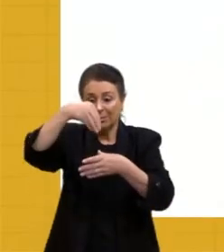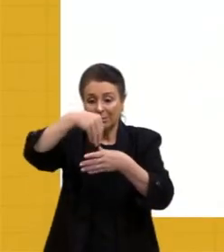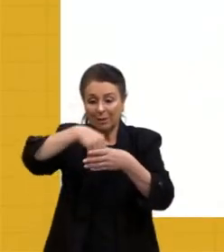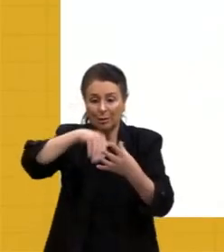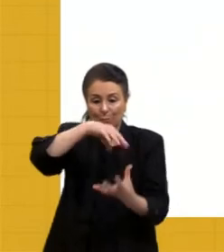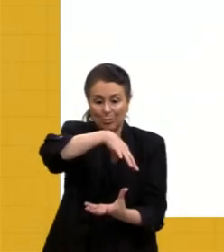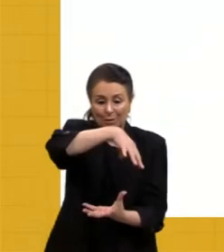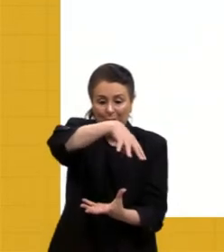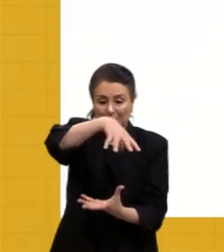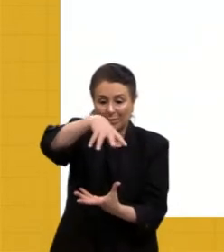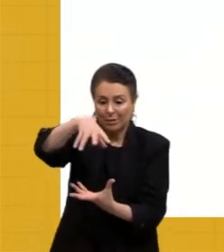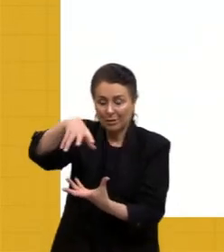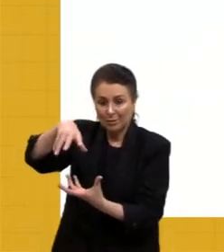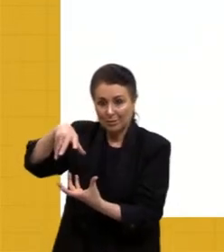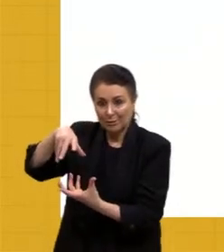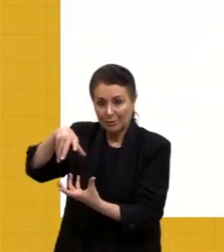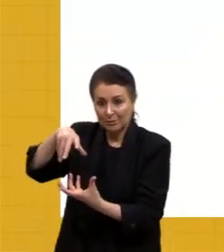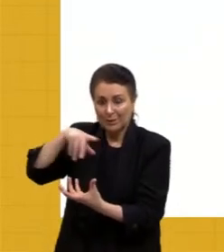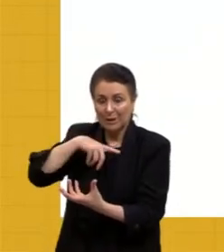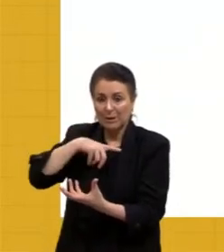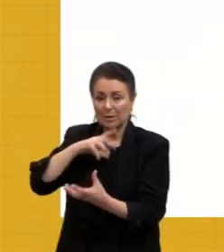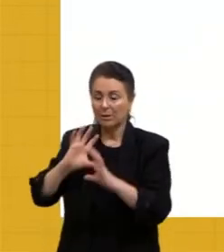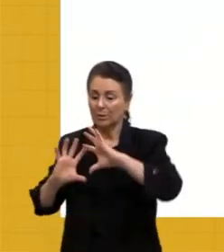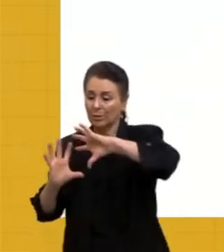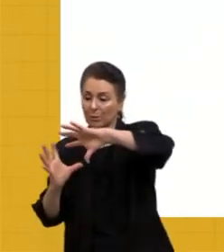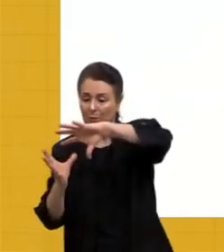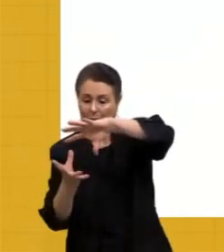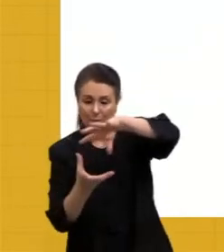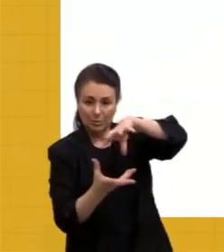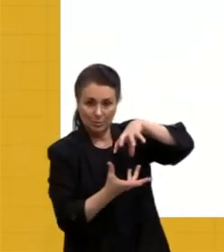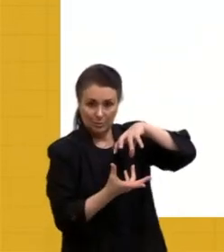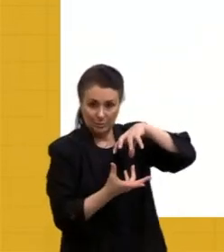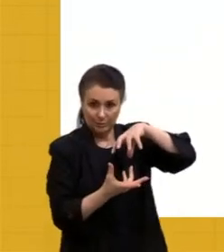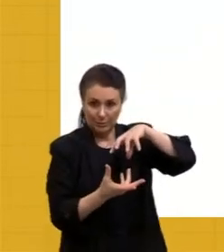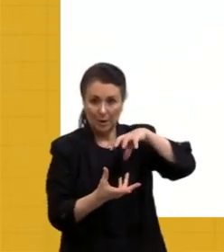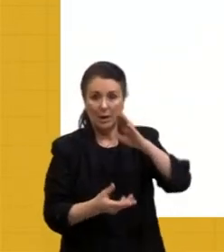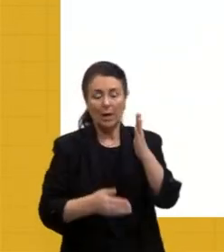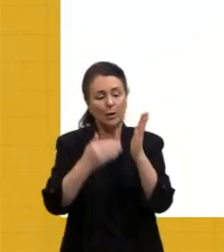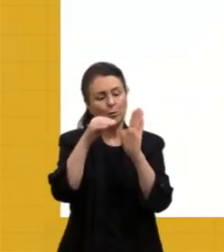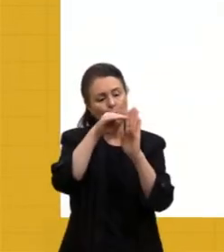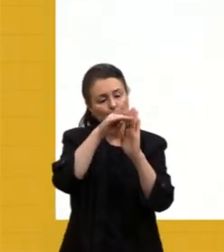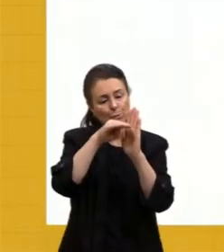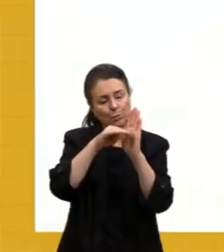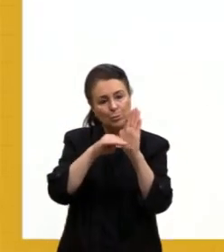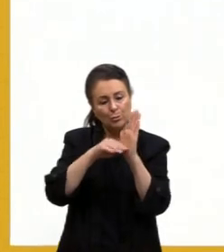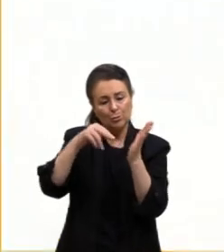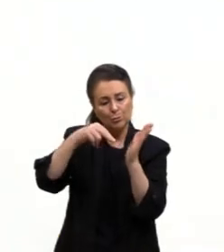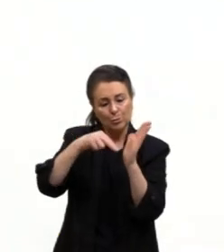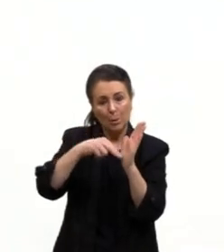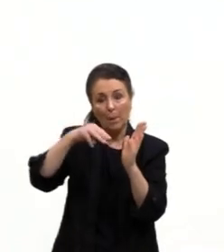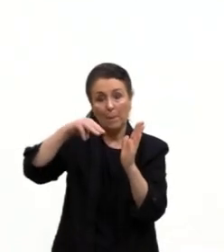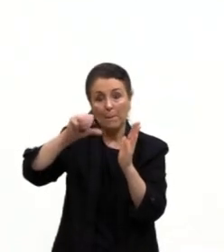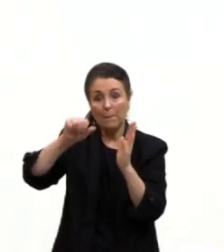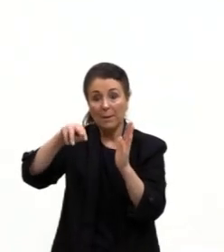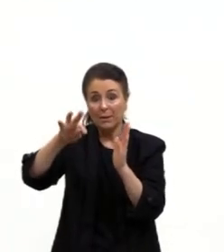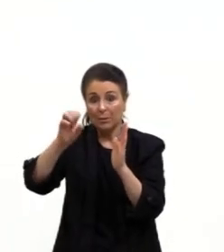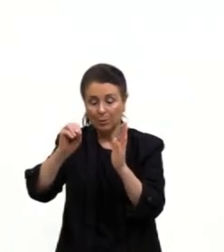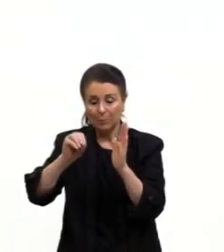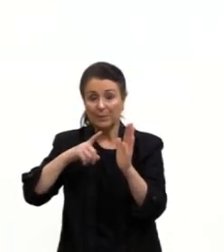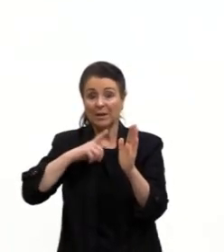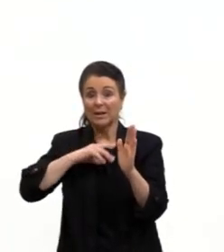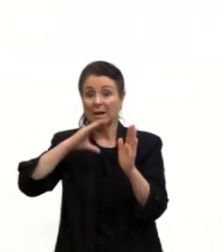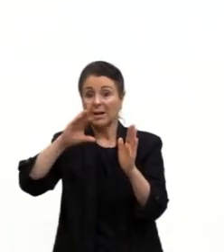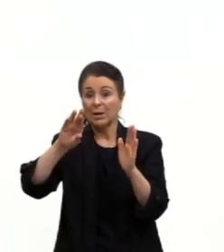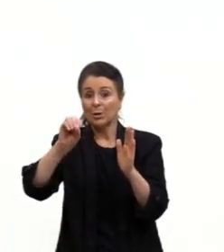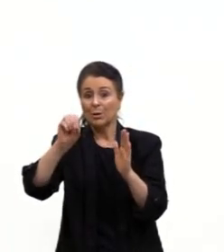planeta, certo? Então, temos a parte interna do planeta, ele é bem dividido, né, entre núcleo, manto e crosta, tá, pessoal? Ele é